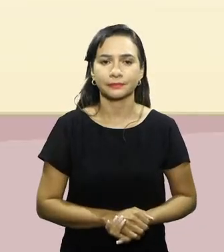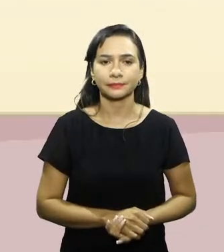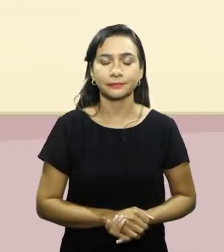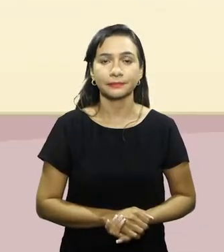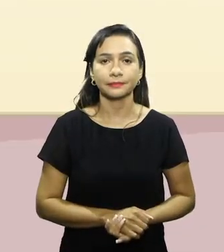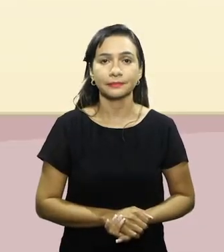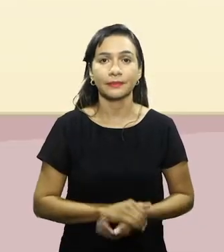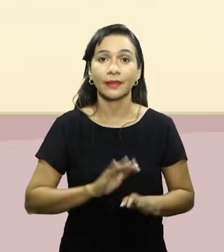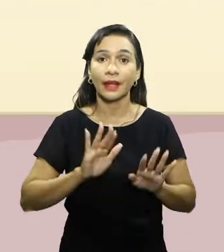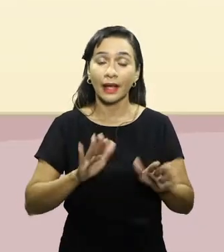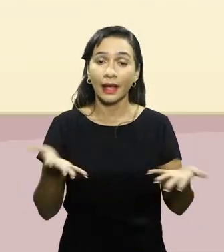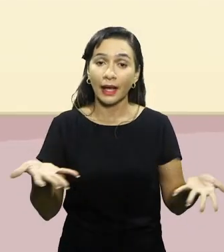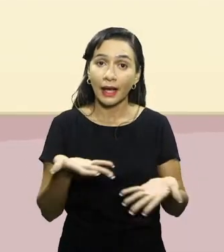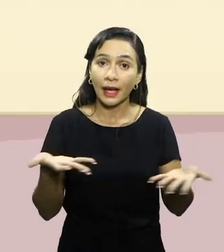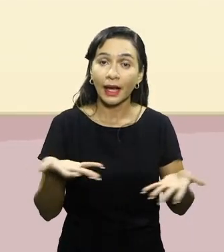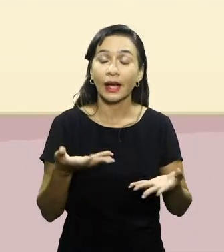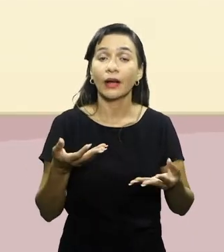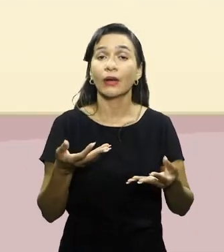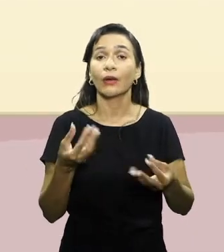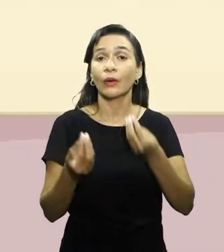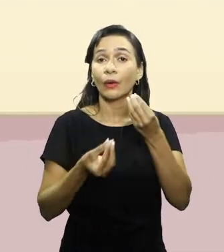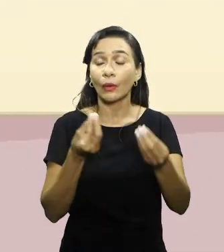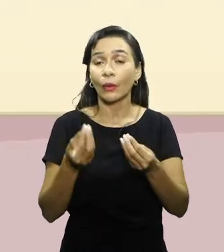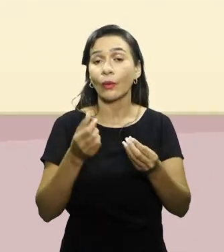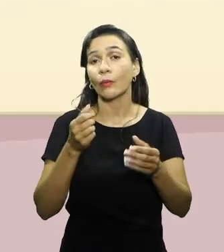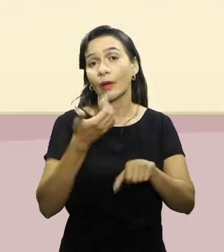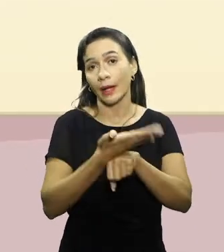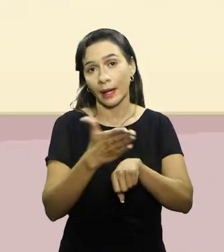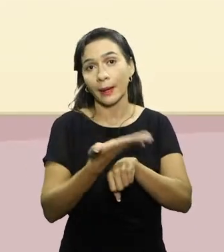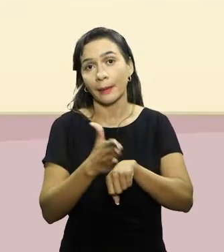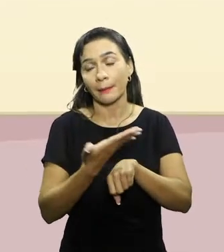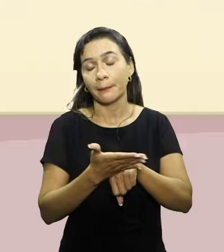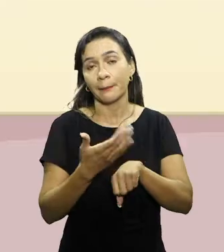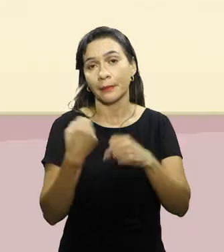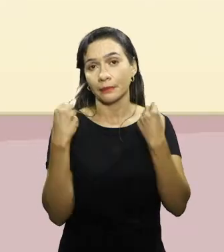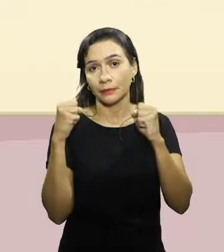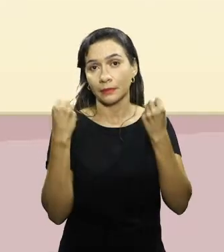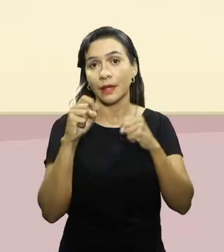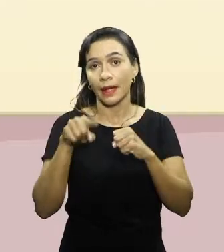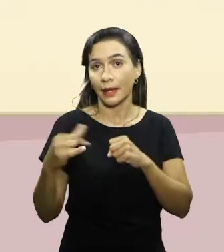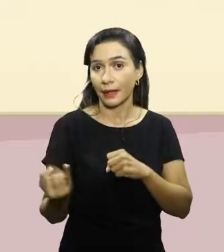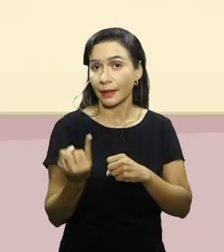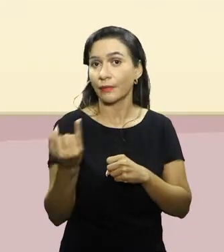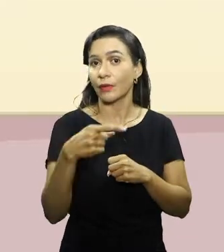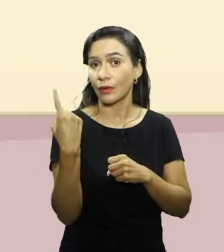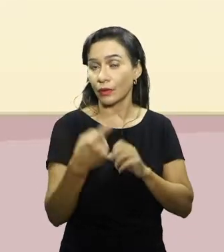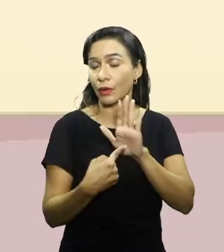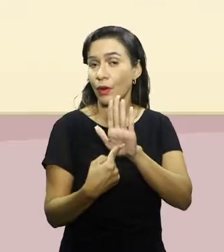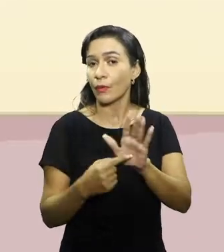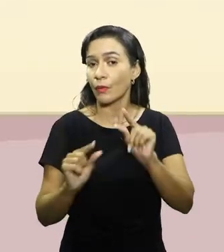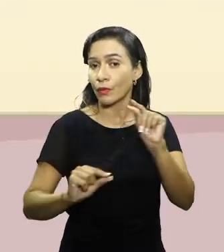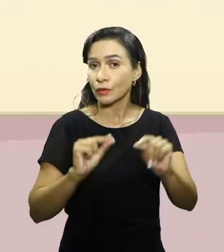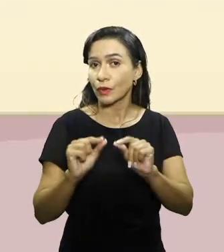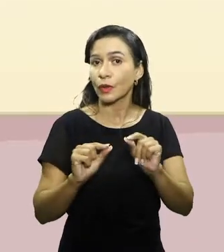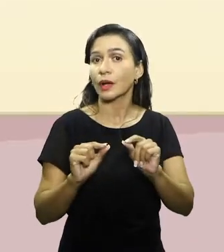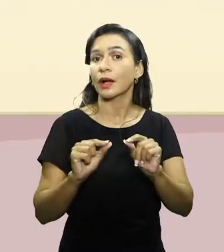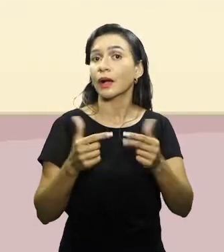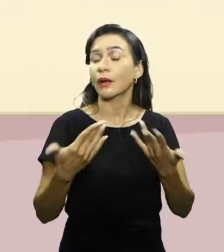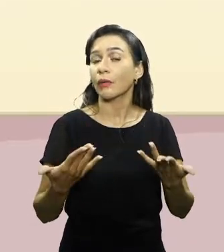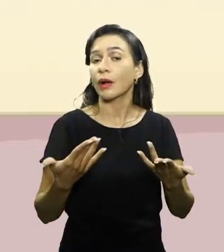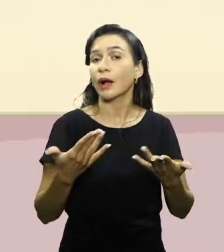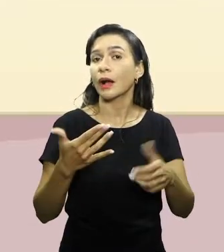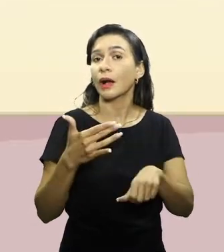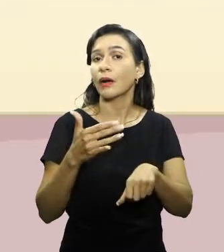Se falamos em intensidade durante o exercício físico, é importante destacar os métodos de monitoramento, né?